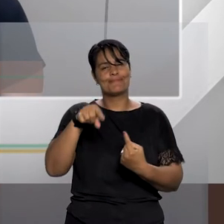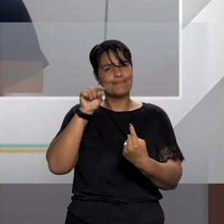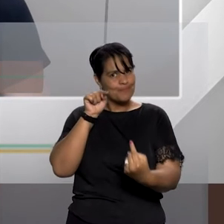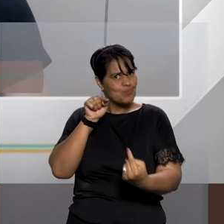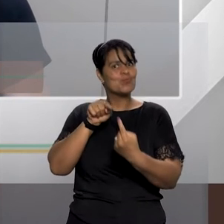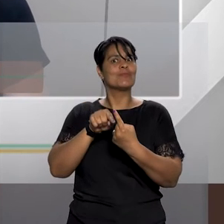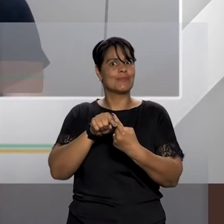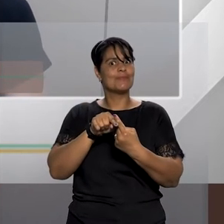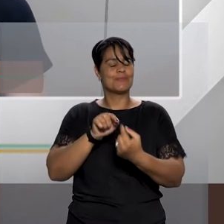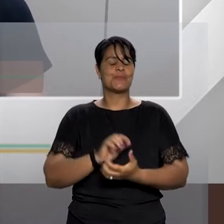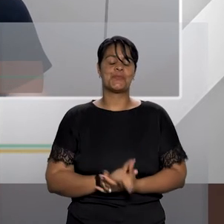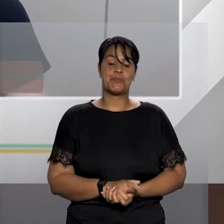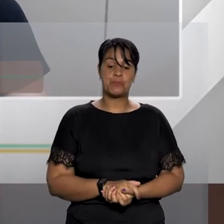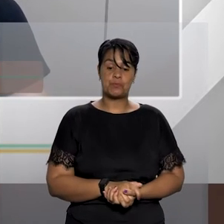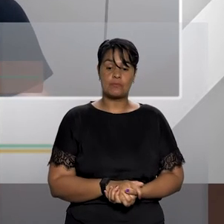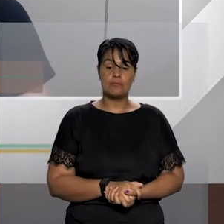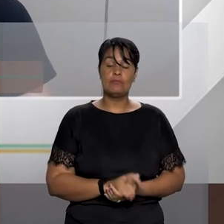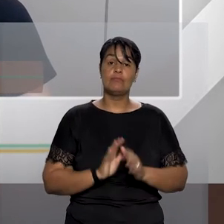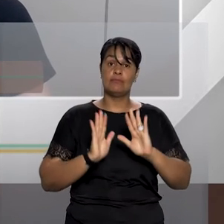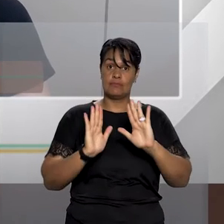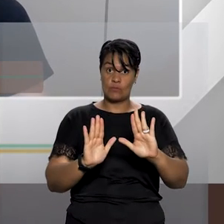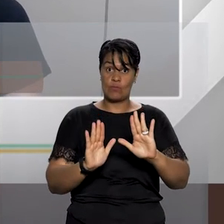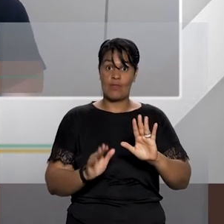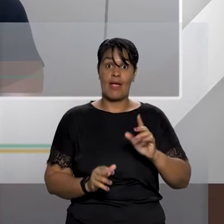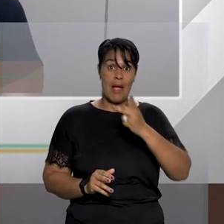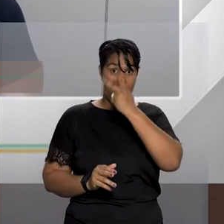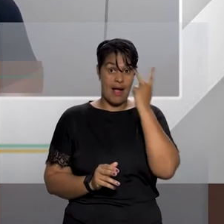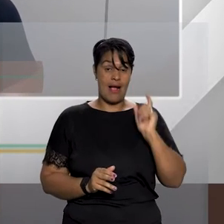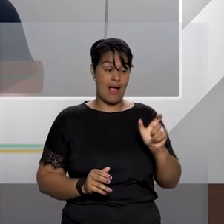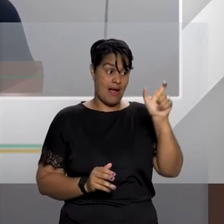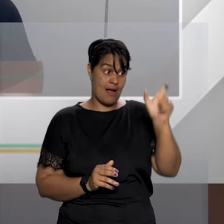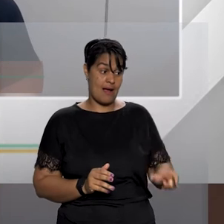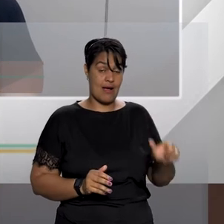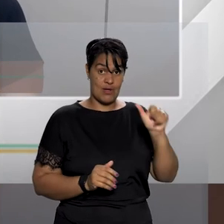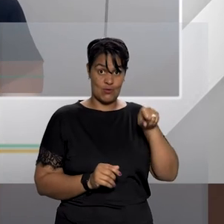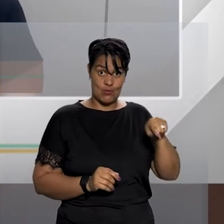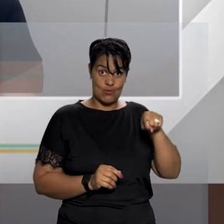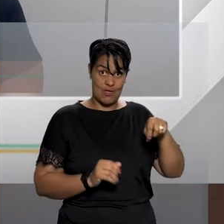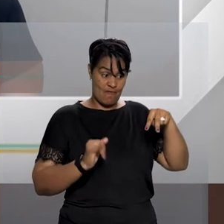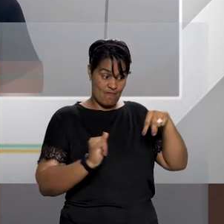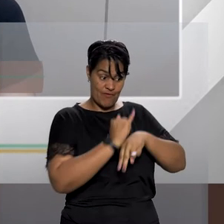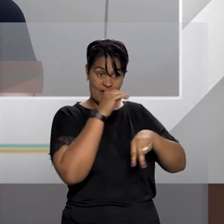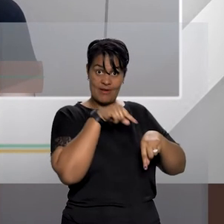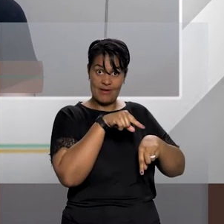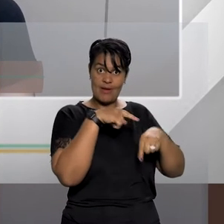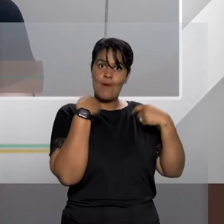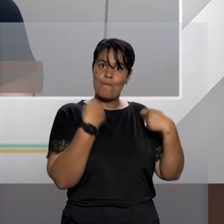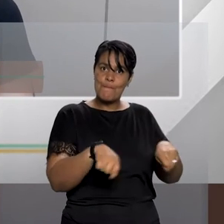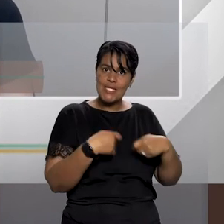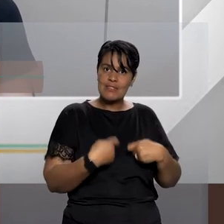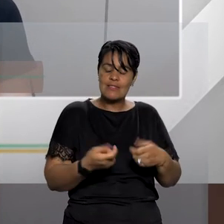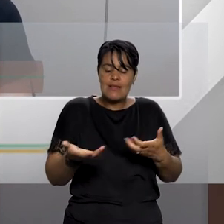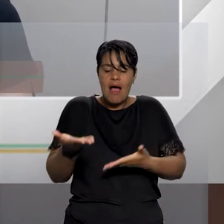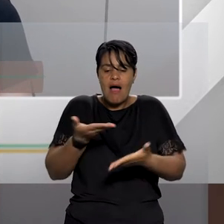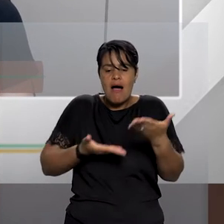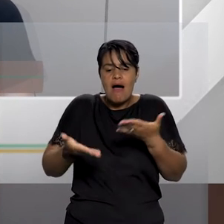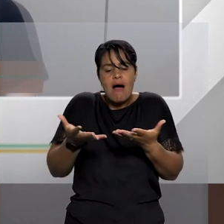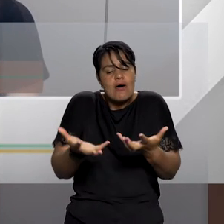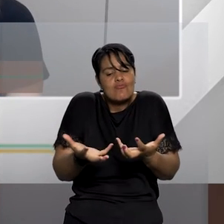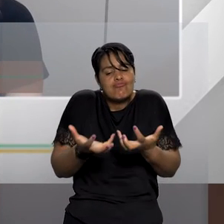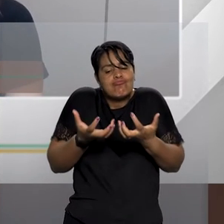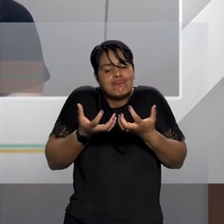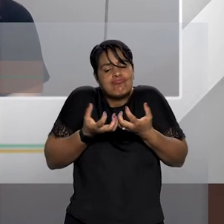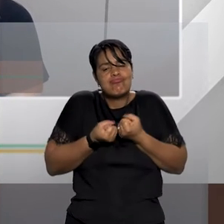é necessário que essa vítima seja atendida da forma mais acolhedora possível